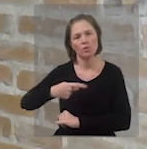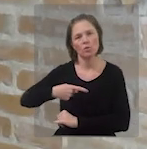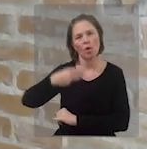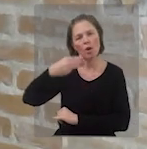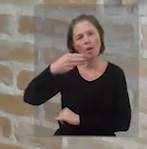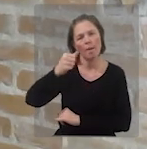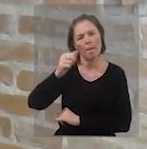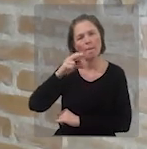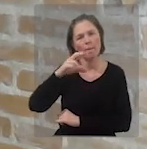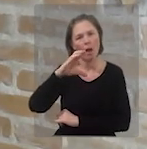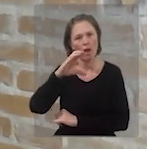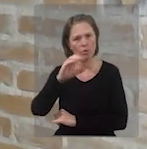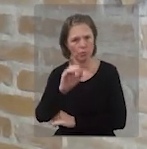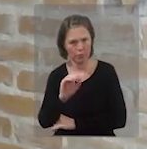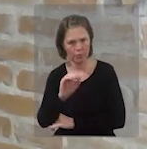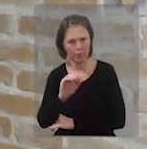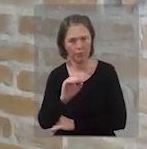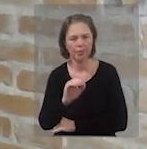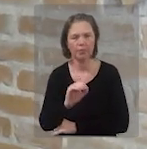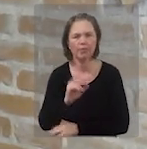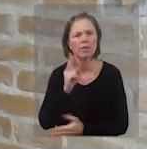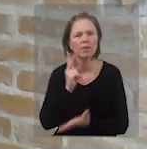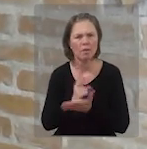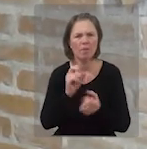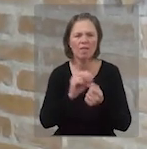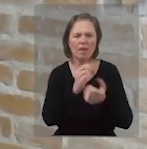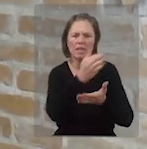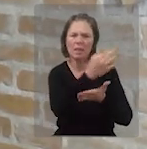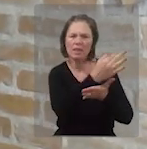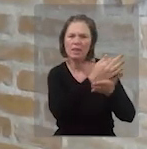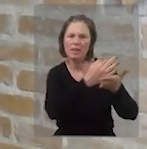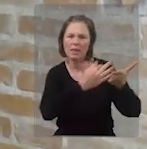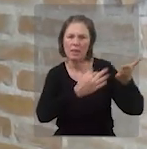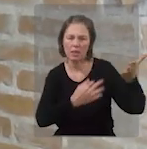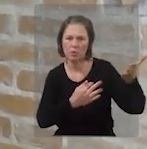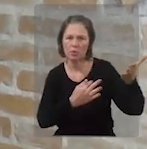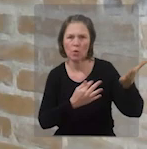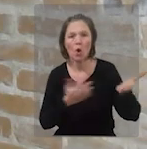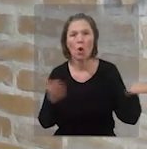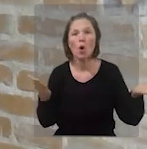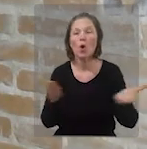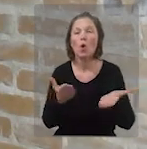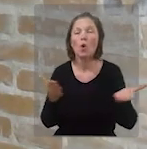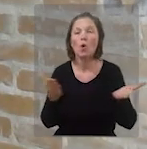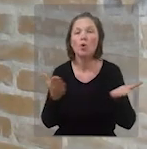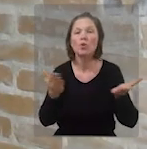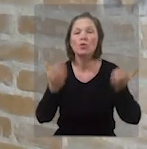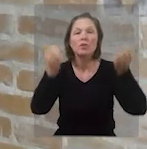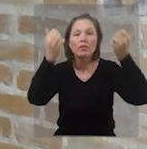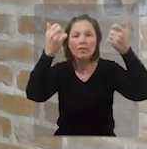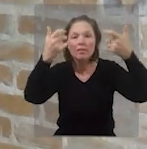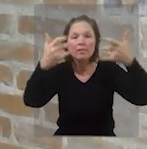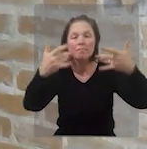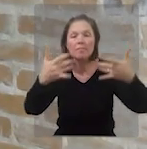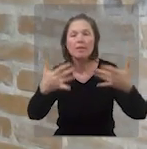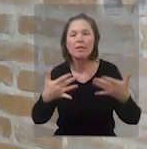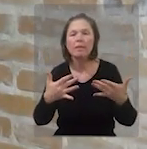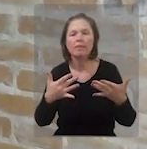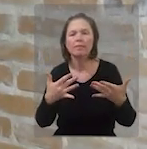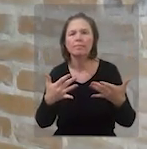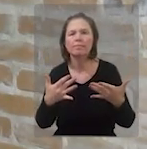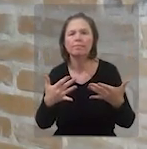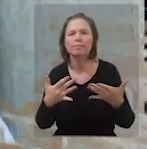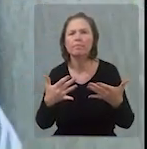Marcos Schmidt, que apresenta a sua coluna Em Foco no Rádio, revista CPT às quintas-feiras. Hoje ele fala sobre a busca